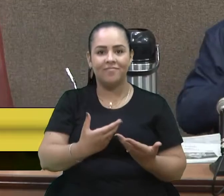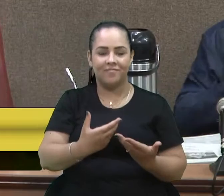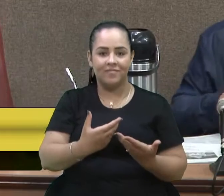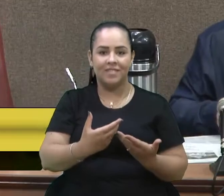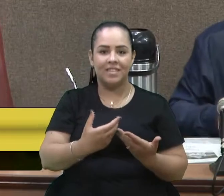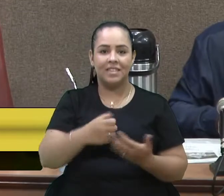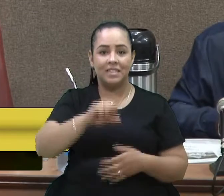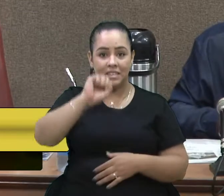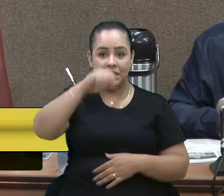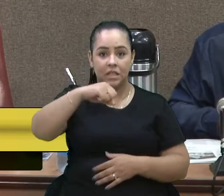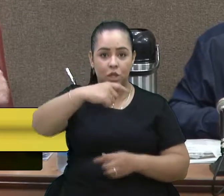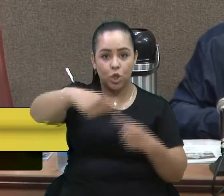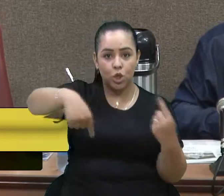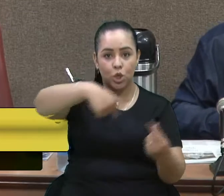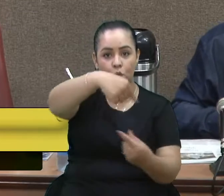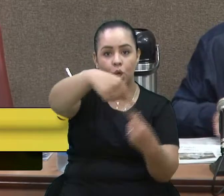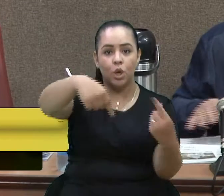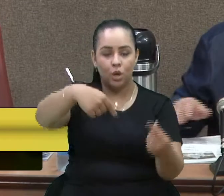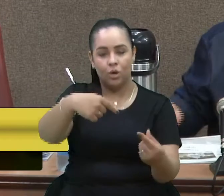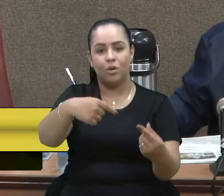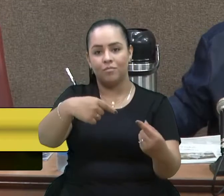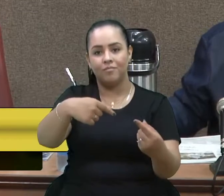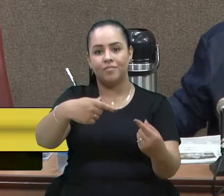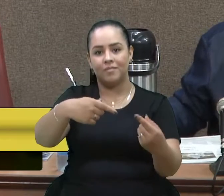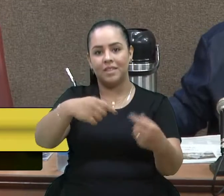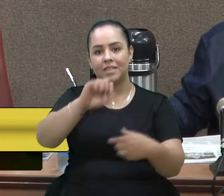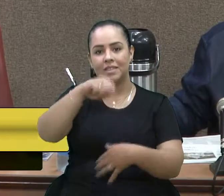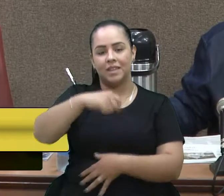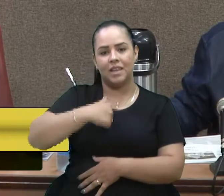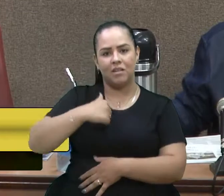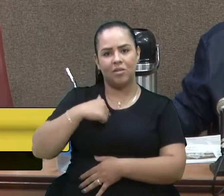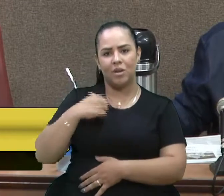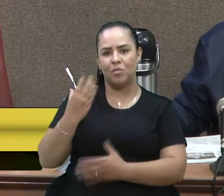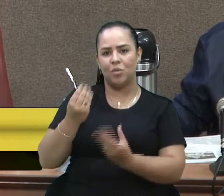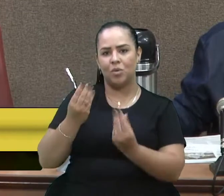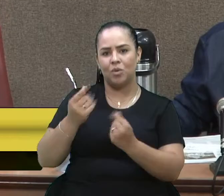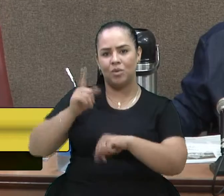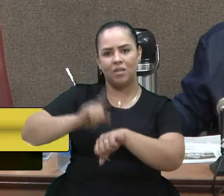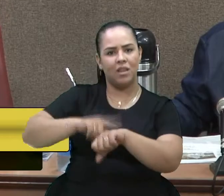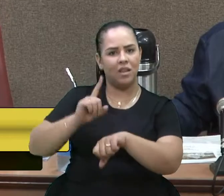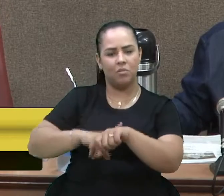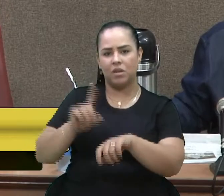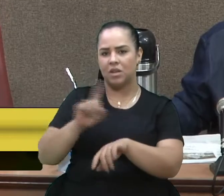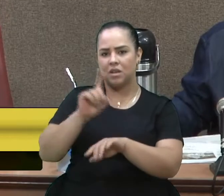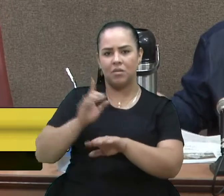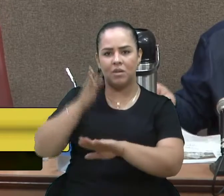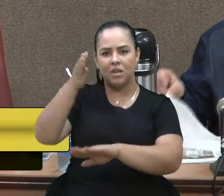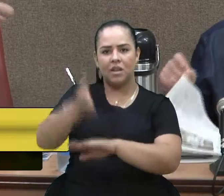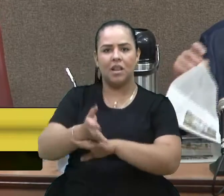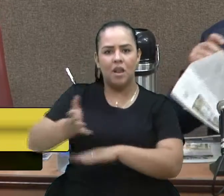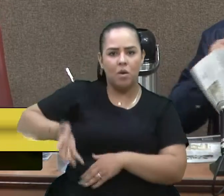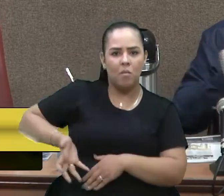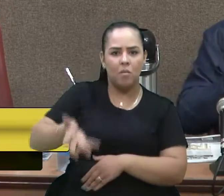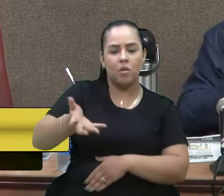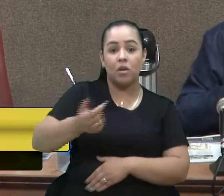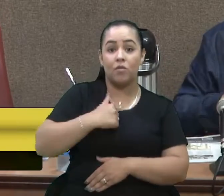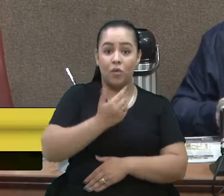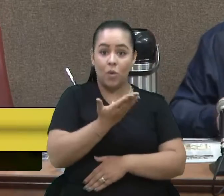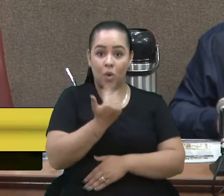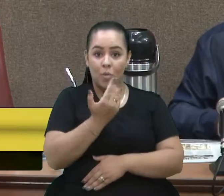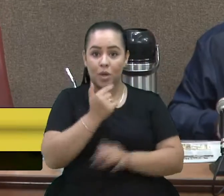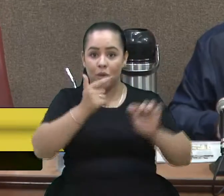vereadora Marisol, enquanto isso, eu que fazia muito tempo que não ia lá no boliche do Piarte, fui almoçar lá.